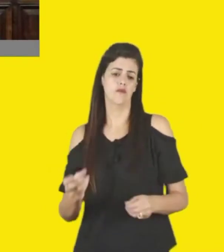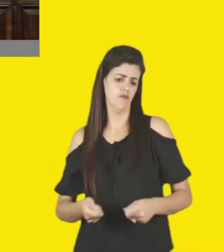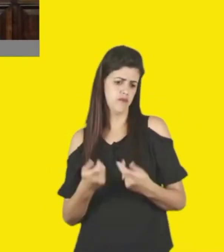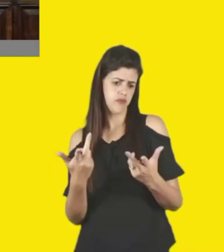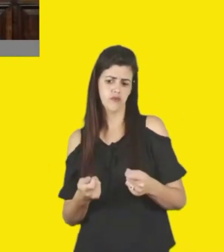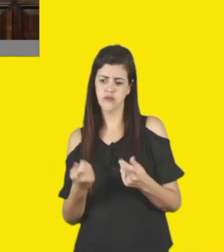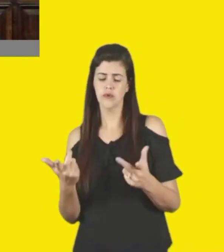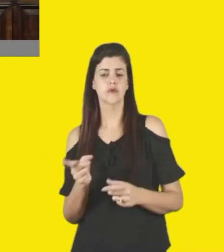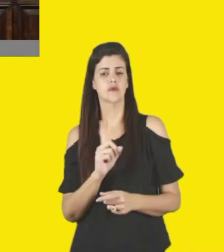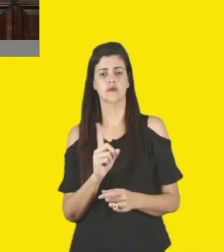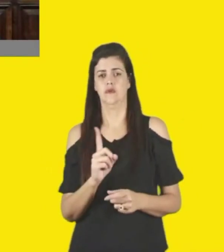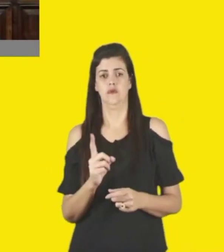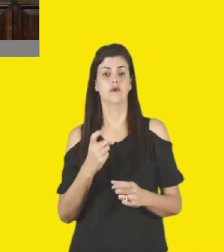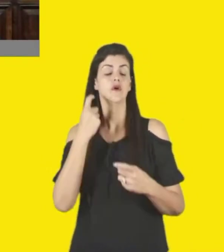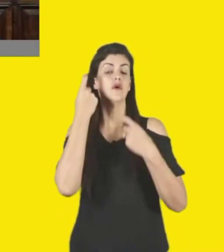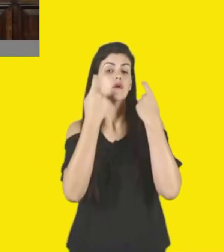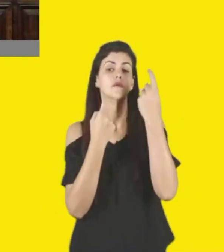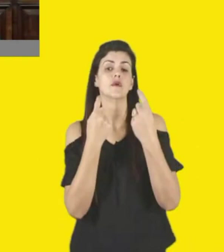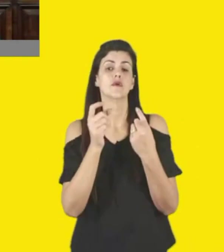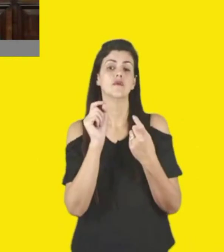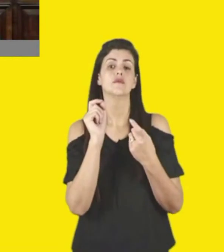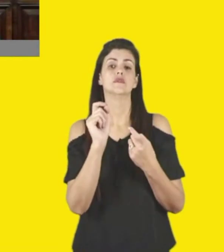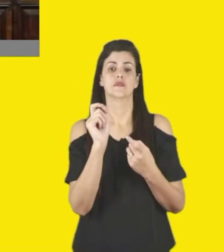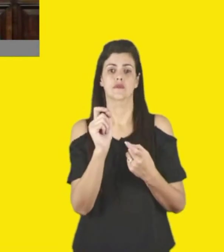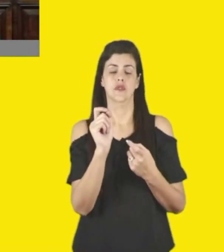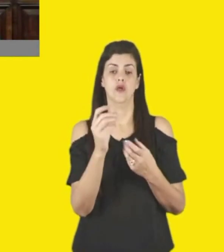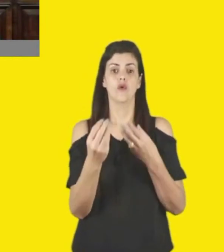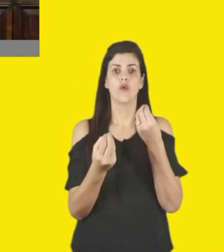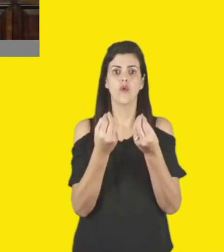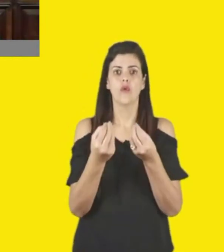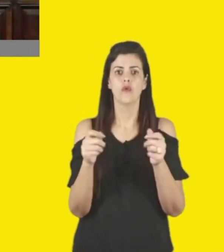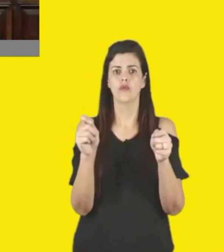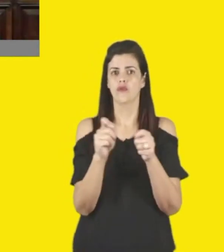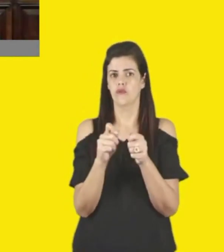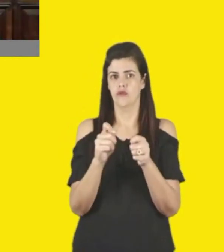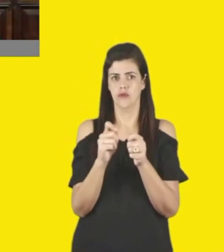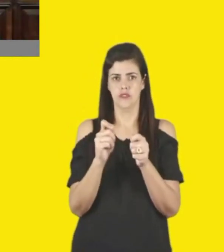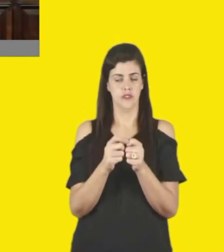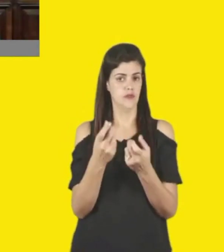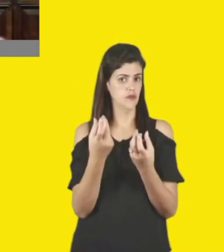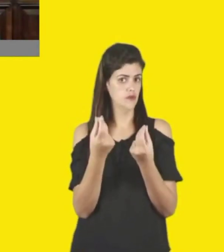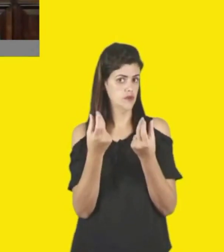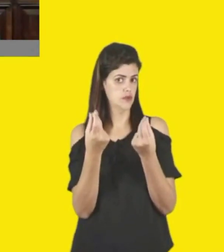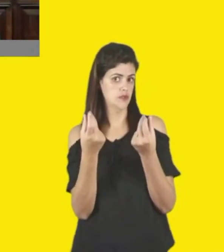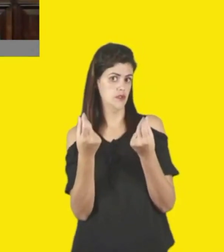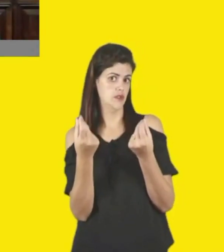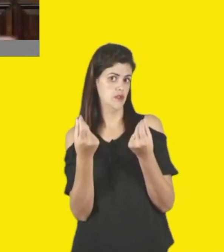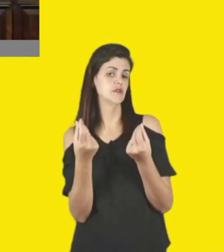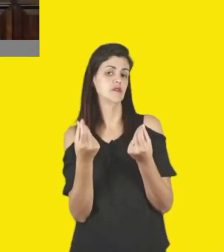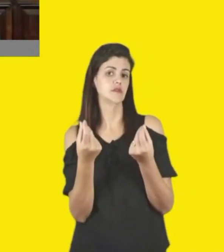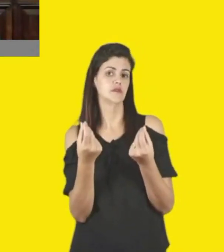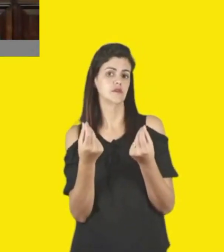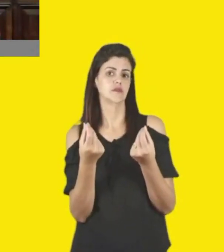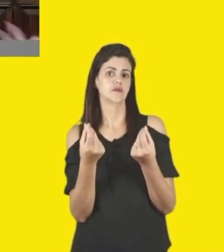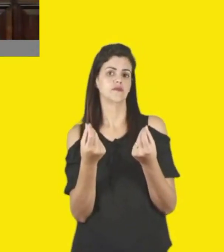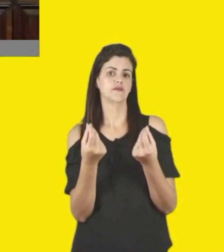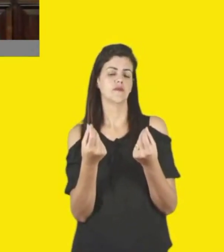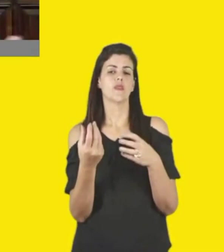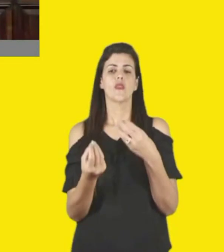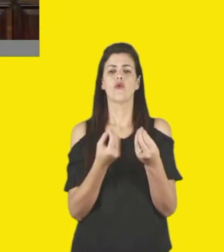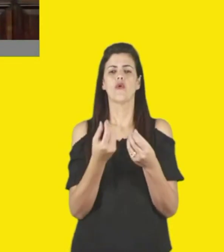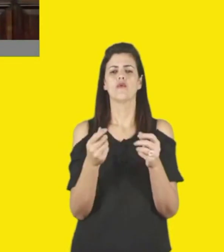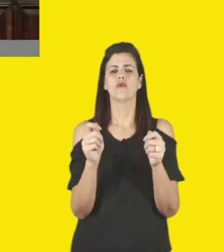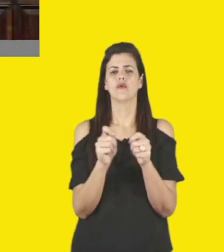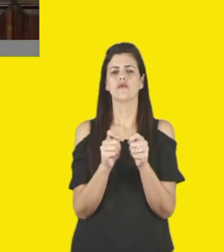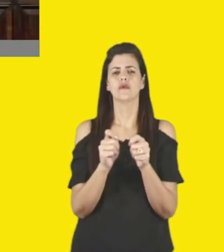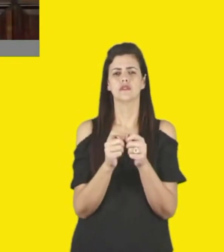preocupada, de, o que é que nós vamos fazer, com esse dinheirama todo, porque em tese, não estou falando do PROAC editais, porque o PROAC editais, já